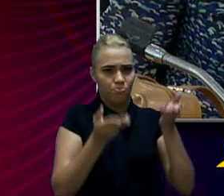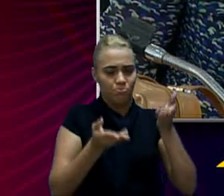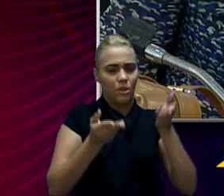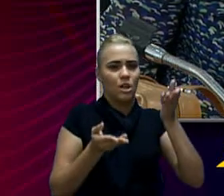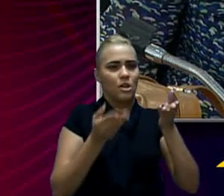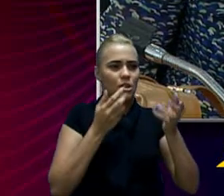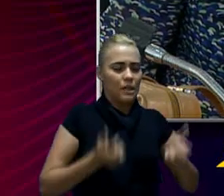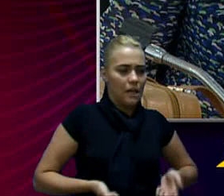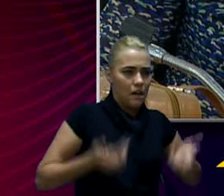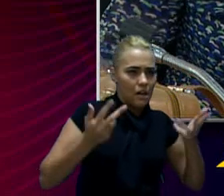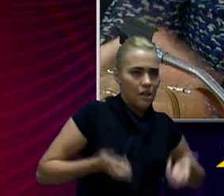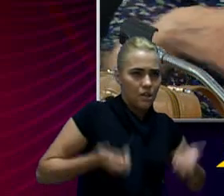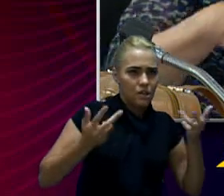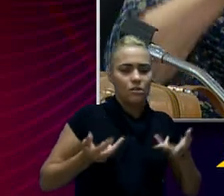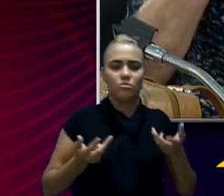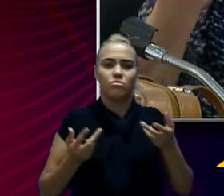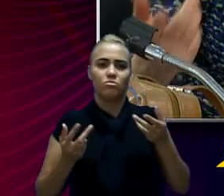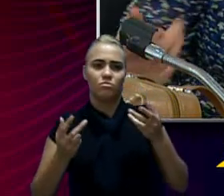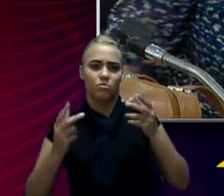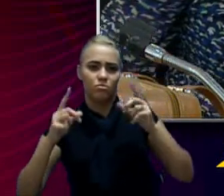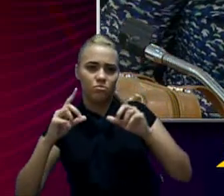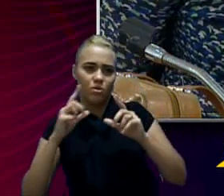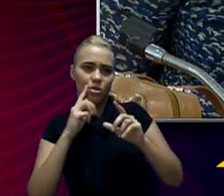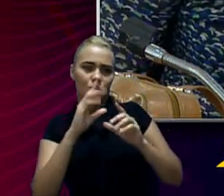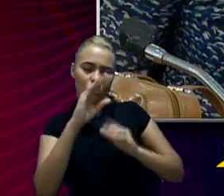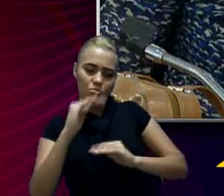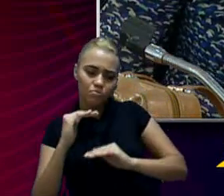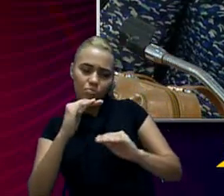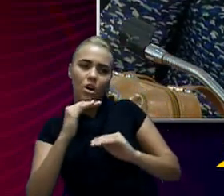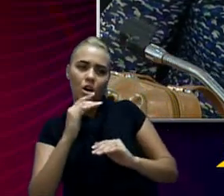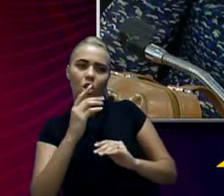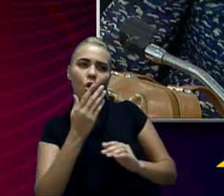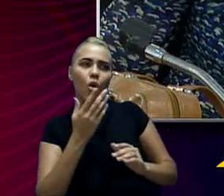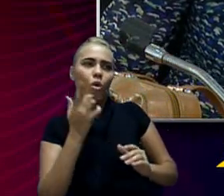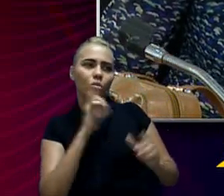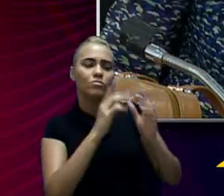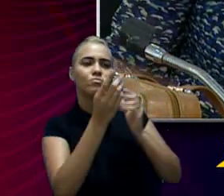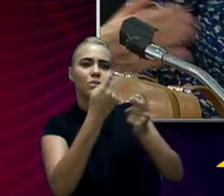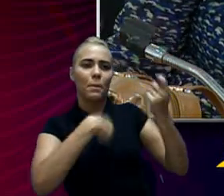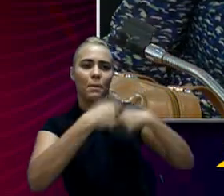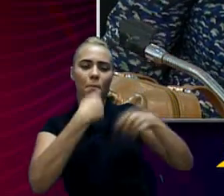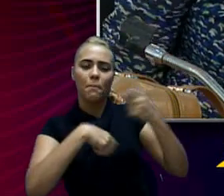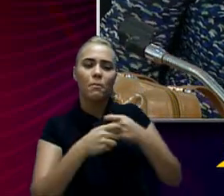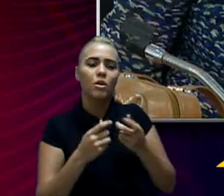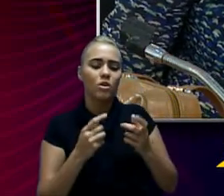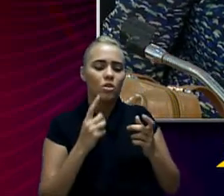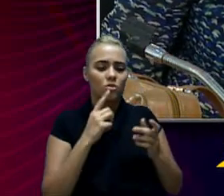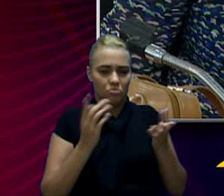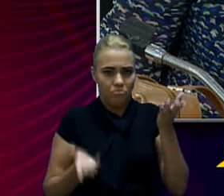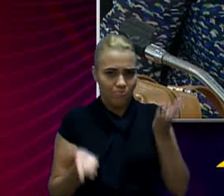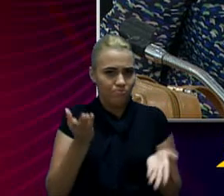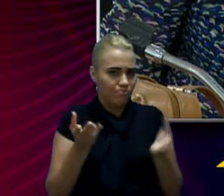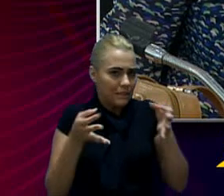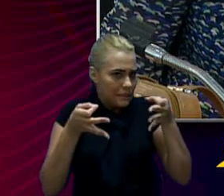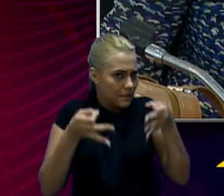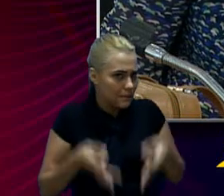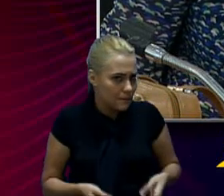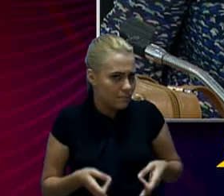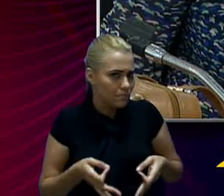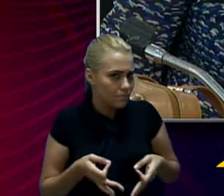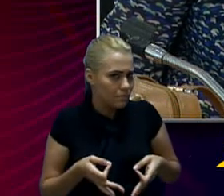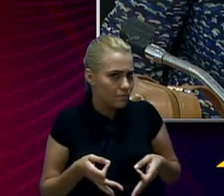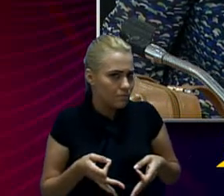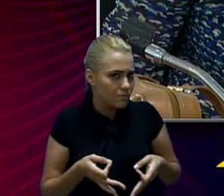os gastos que nós tivemos da saúde e recursos que nós recebemos a mais pelo motivo da pandemia?